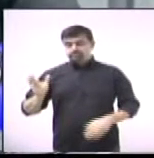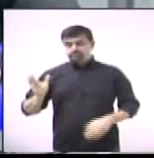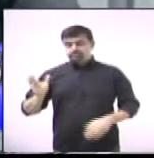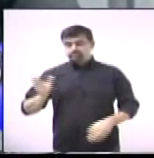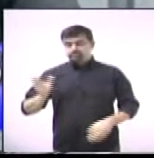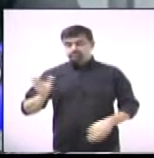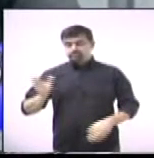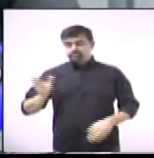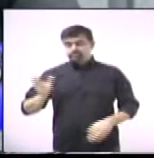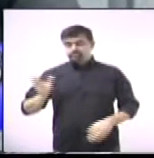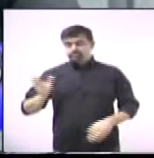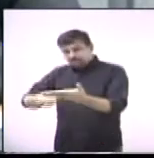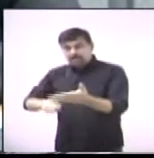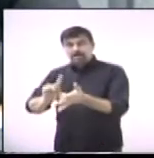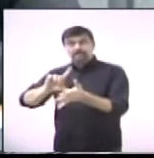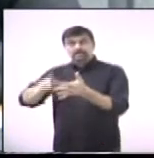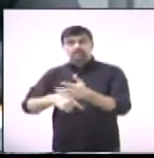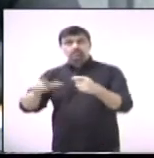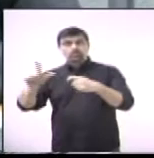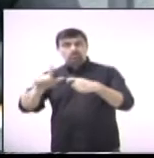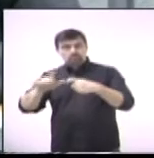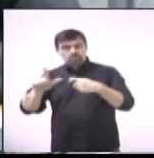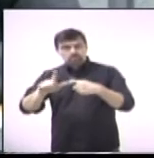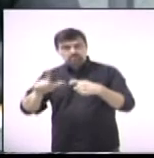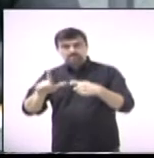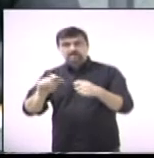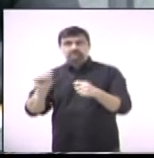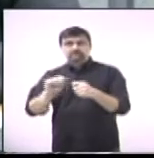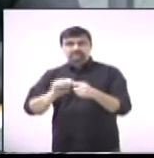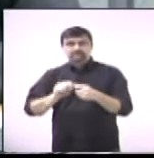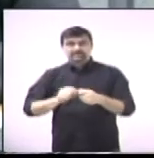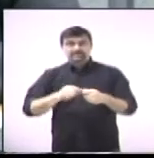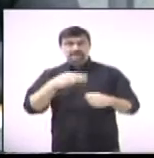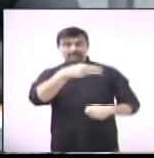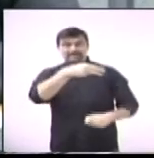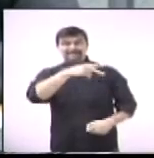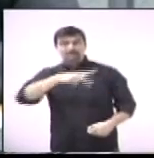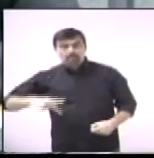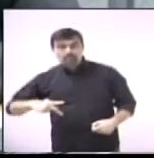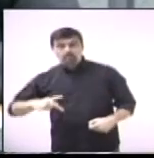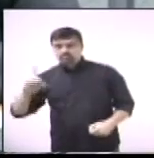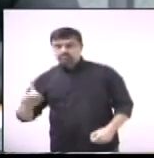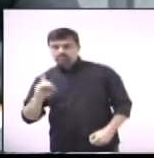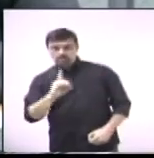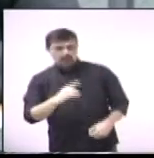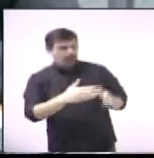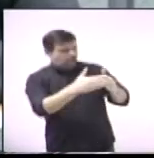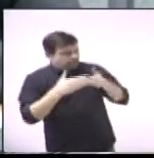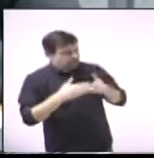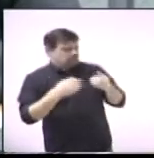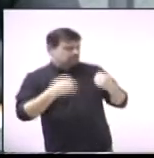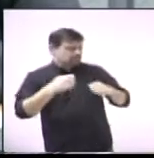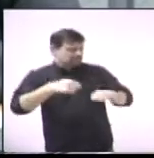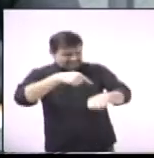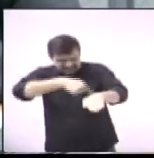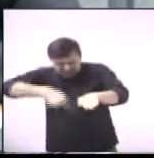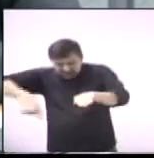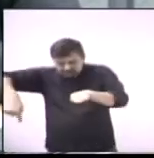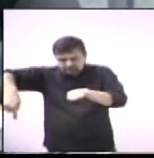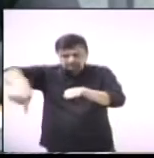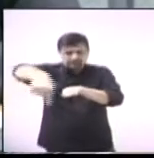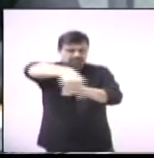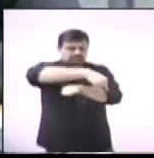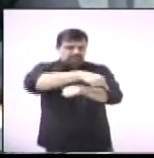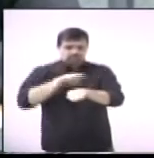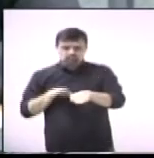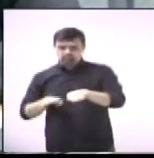O Dr. Gustavo Atecola entrou com um pedido no Ministério Público para a abertura desse retorno. Até o